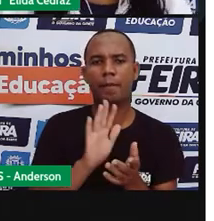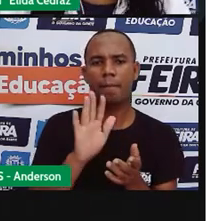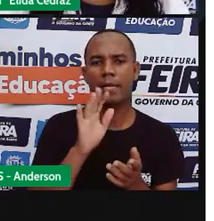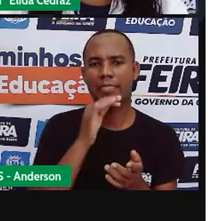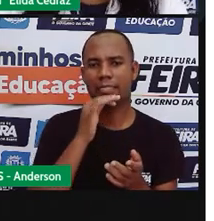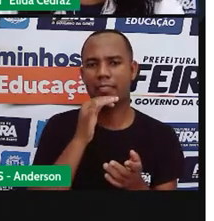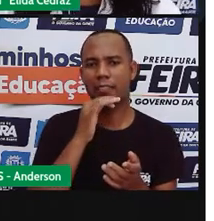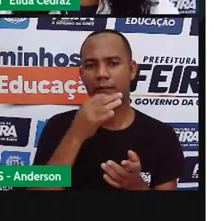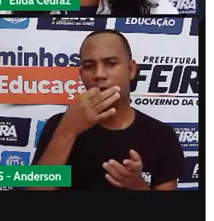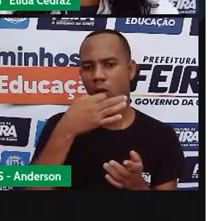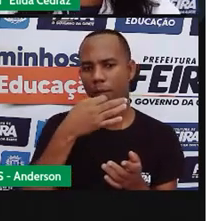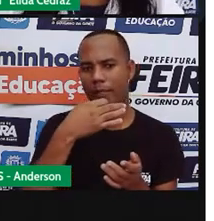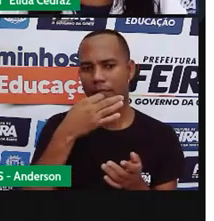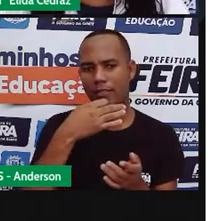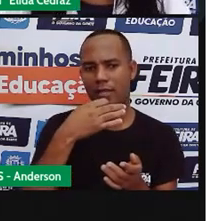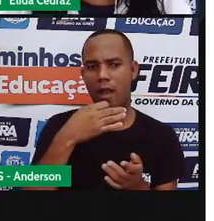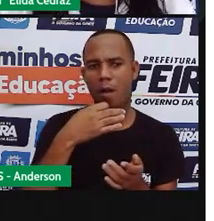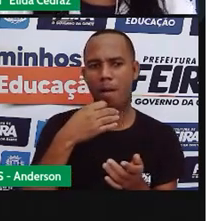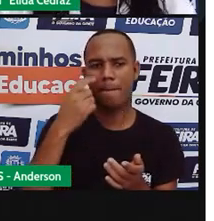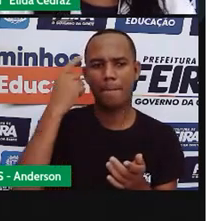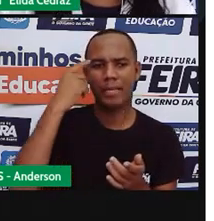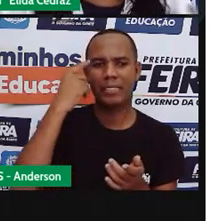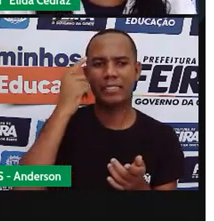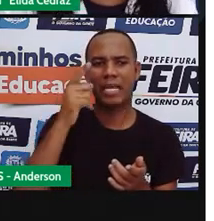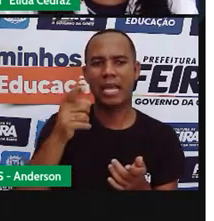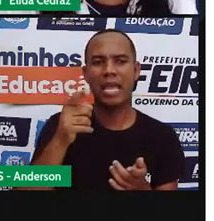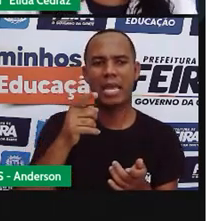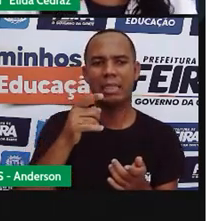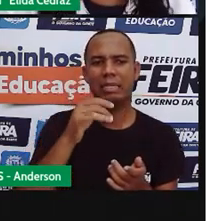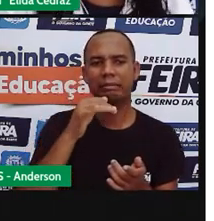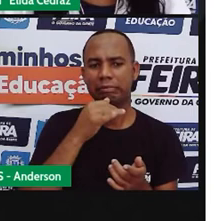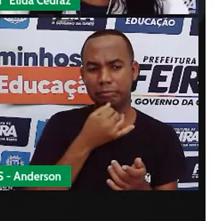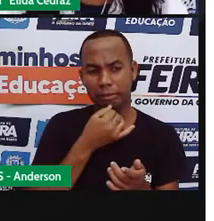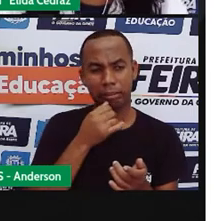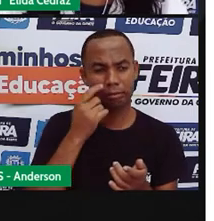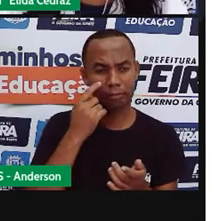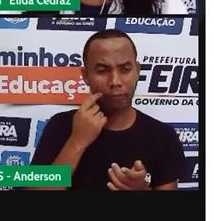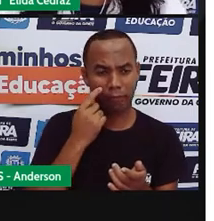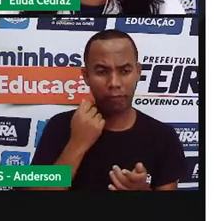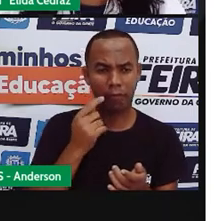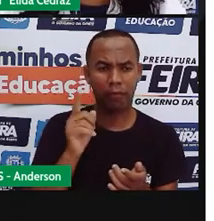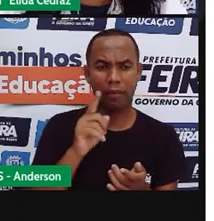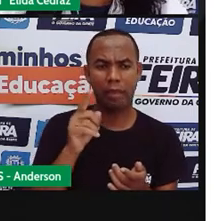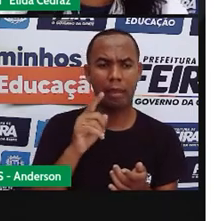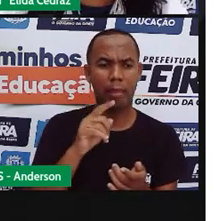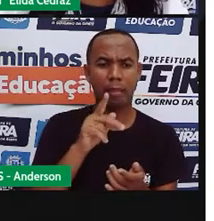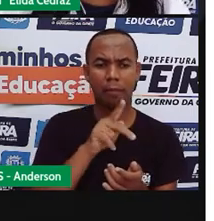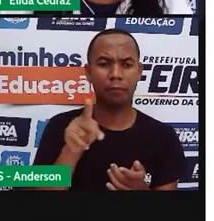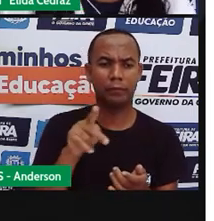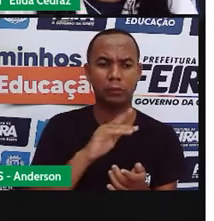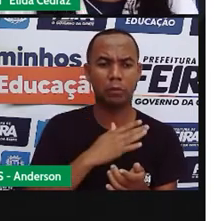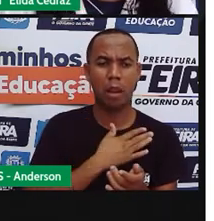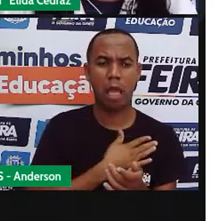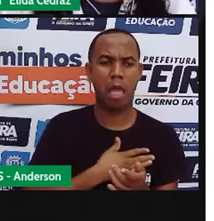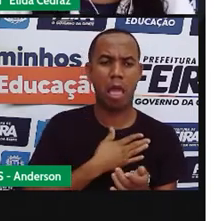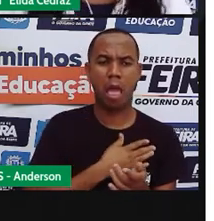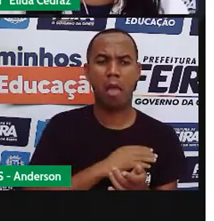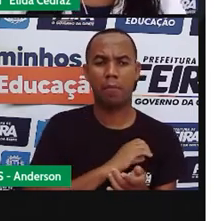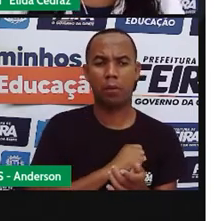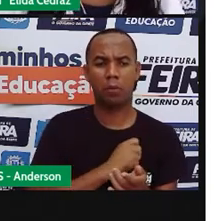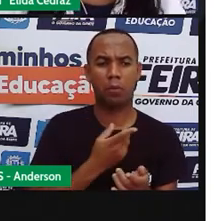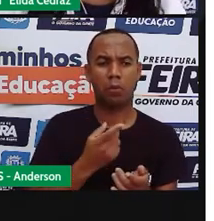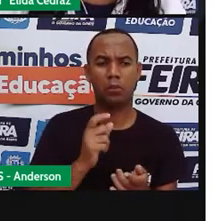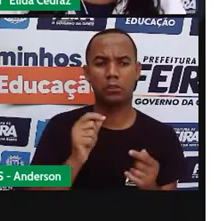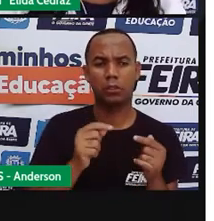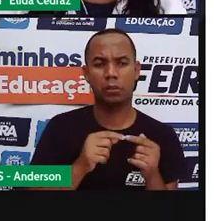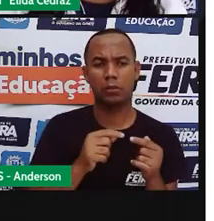é muito charona que a prova é muito emotiva e que a prova é muito os animais e vai perder o